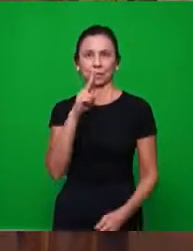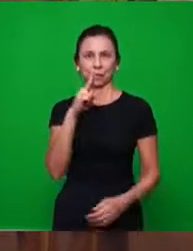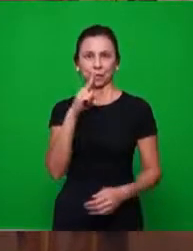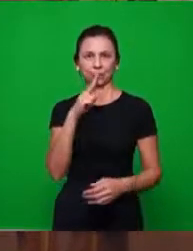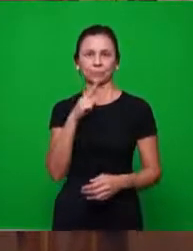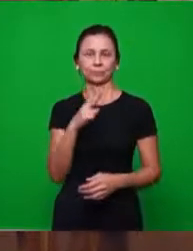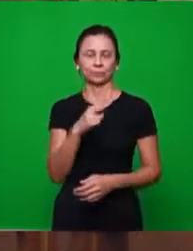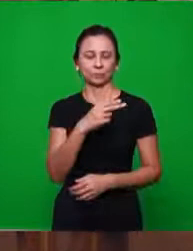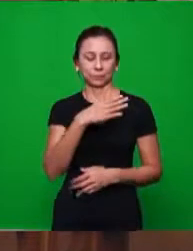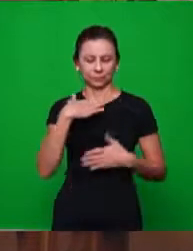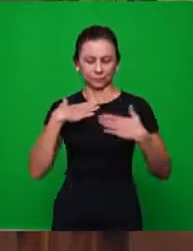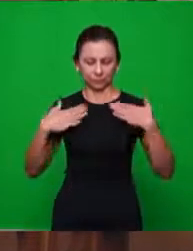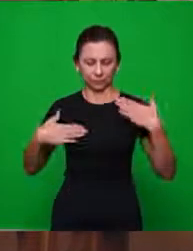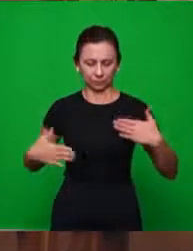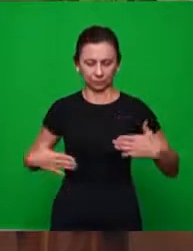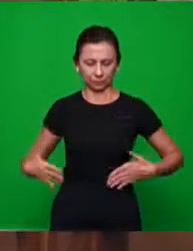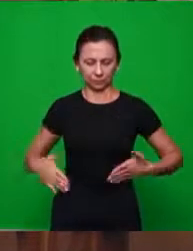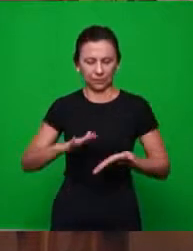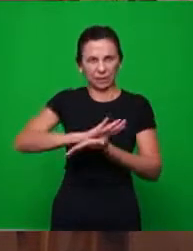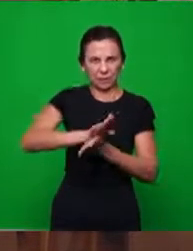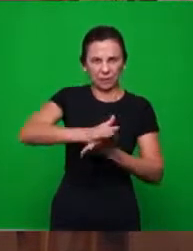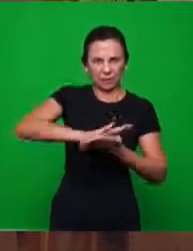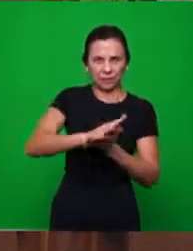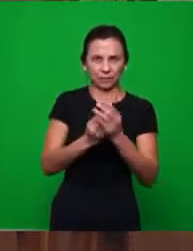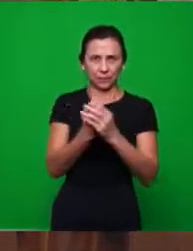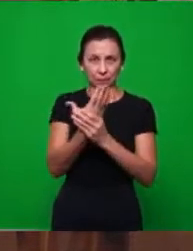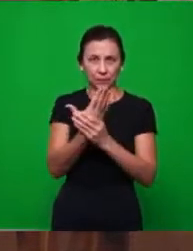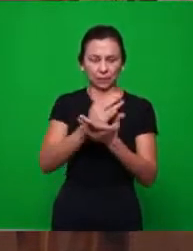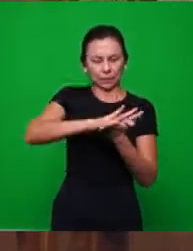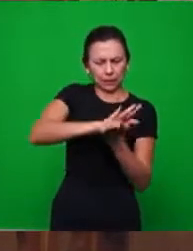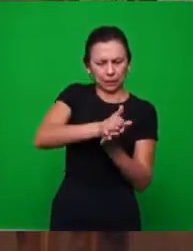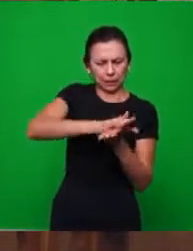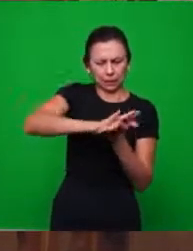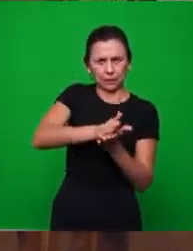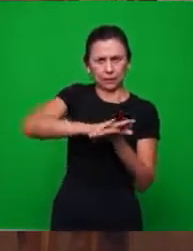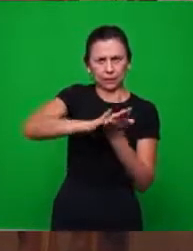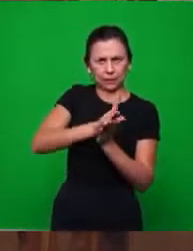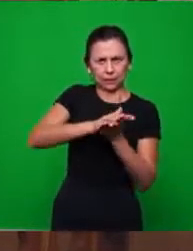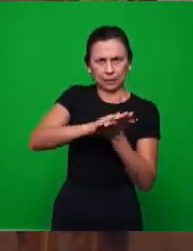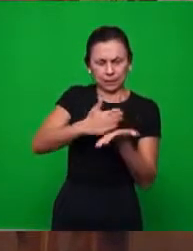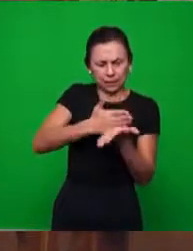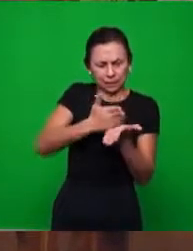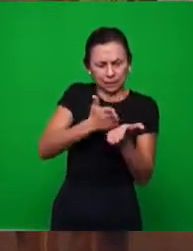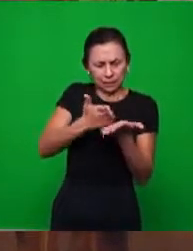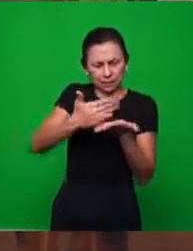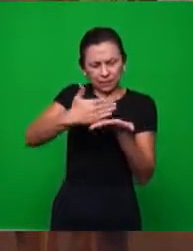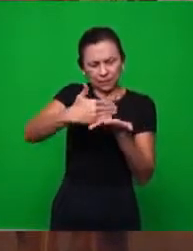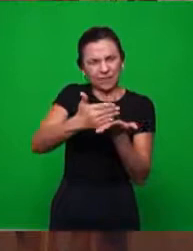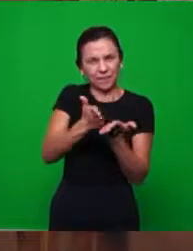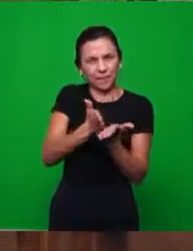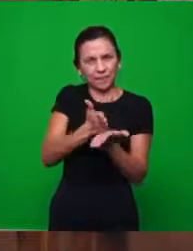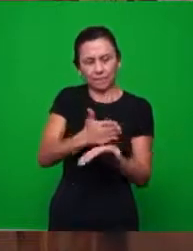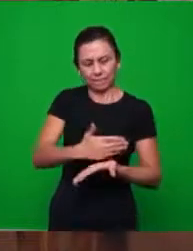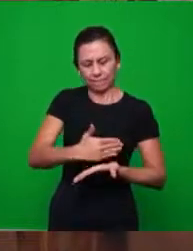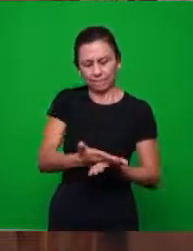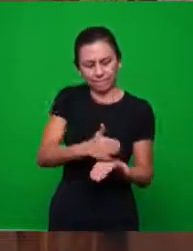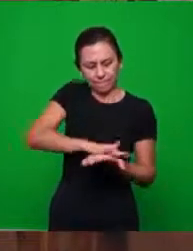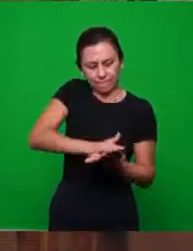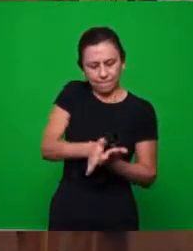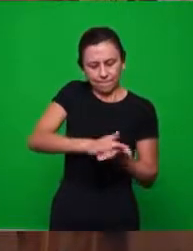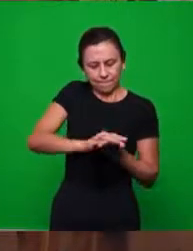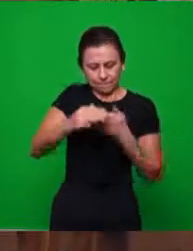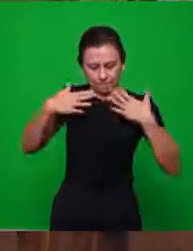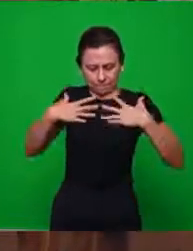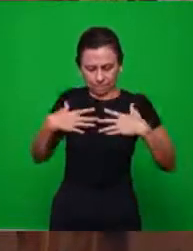de uma amassada, vamos dizer, ela era triturada, ela era amassada e essa